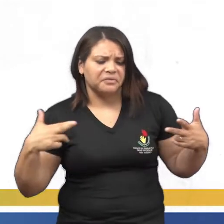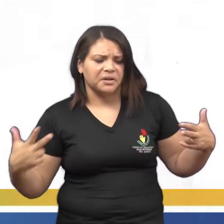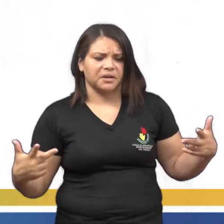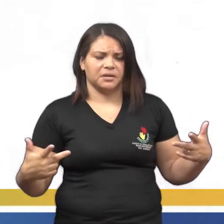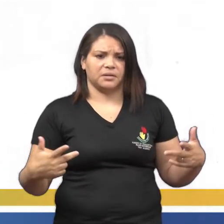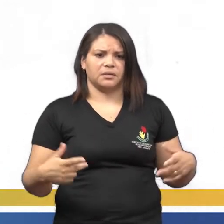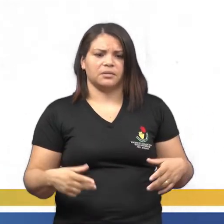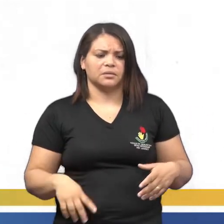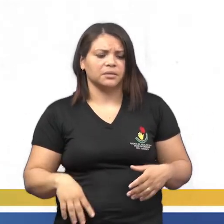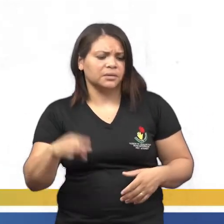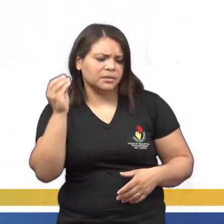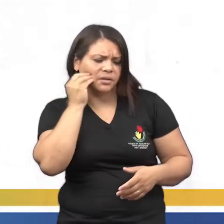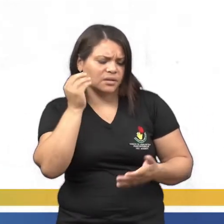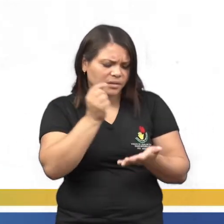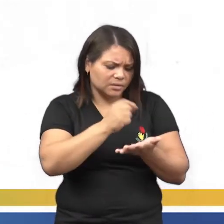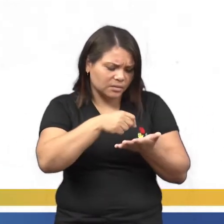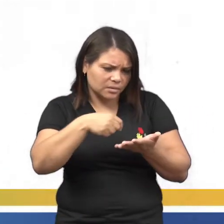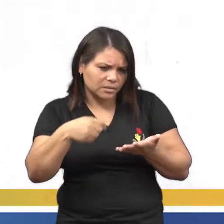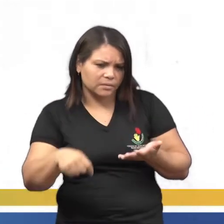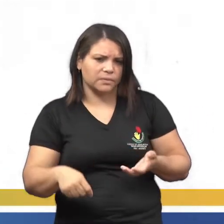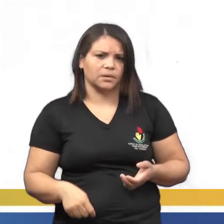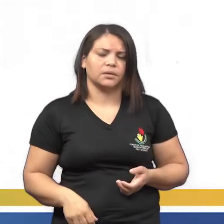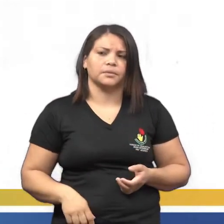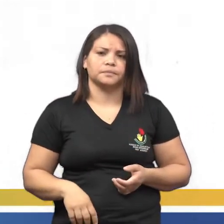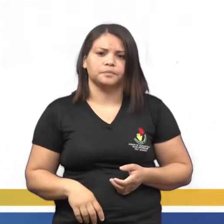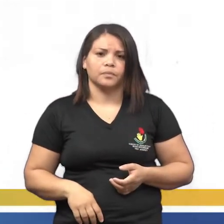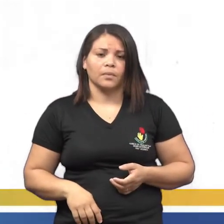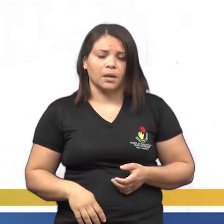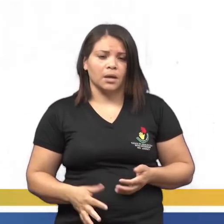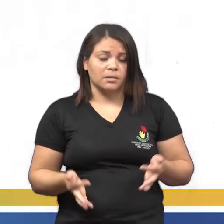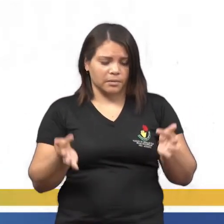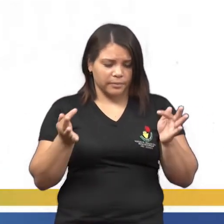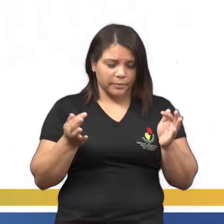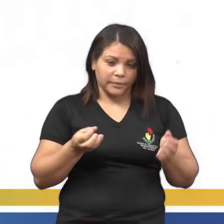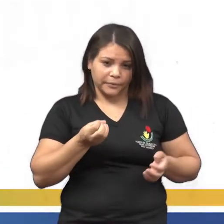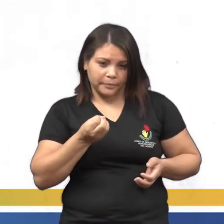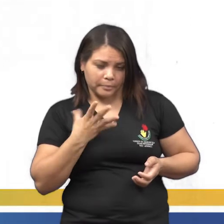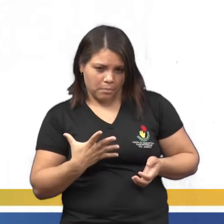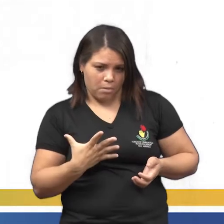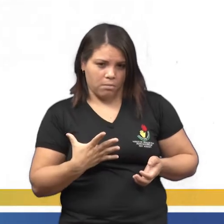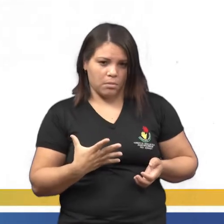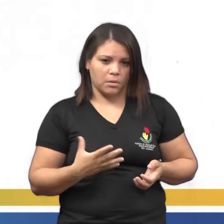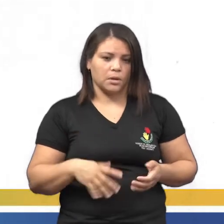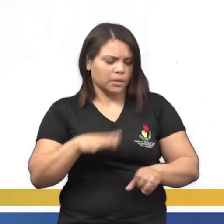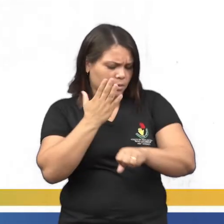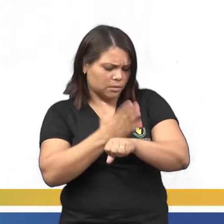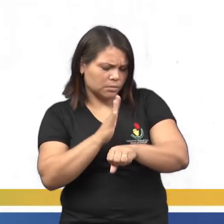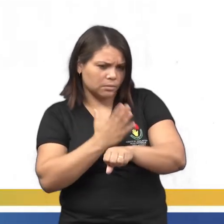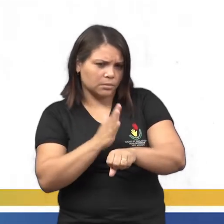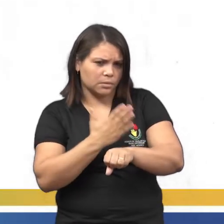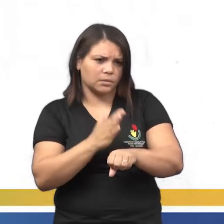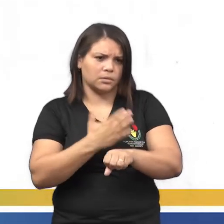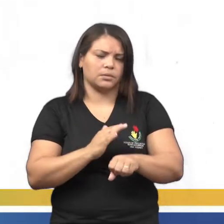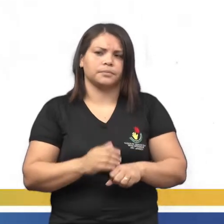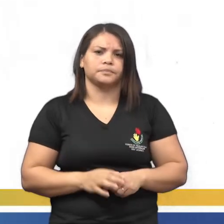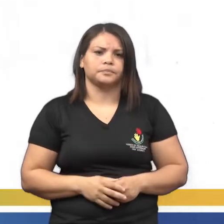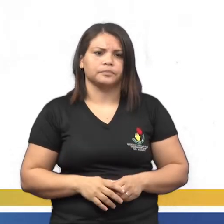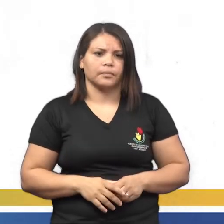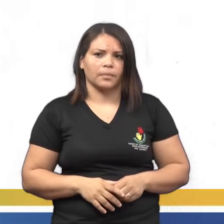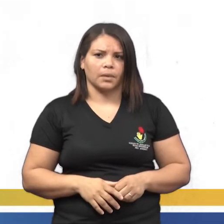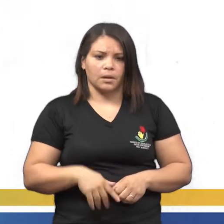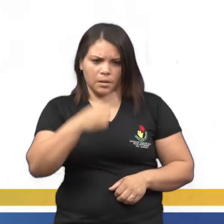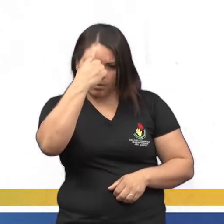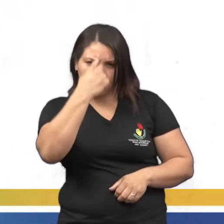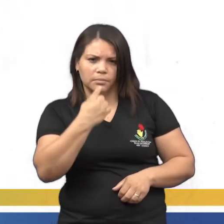pronunciar, tentando escrever, tá bom? É aquela coisa, a gente só fica bom naquilo que a gente exercita, tá certo? Ó,